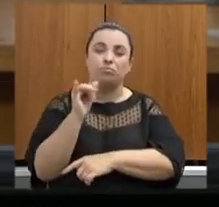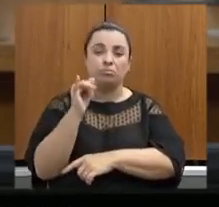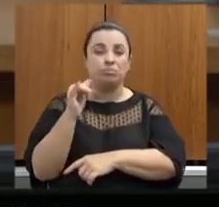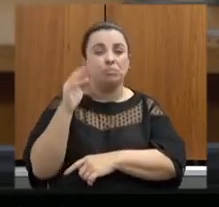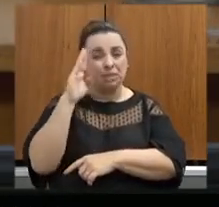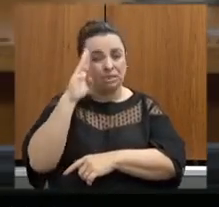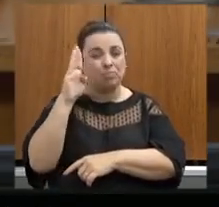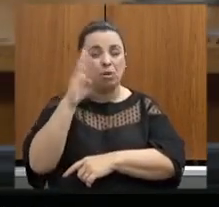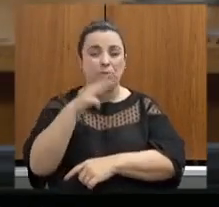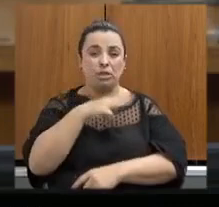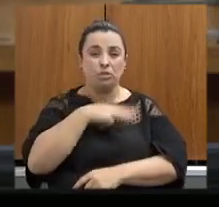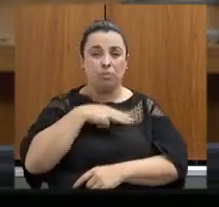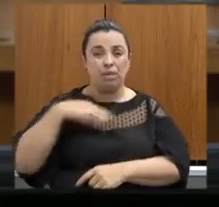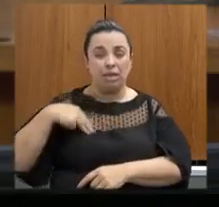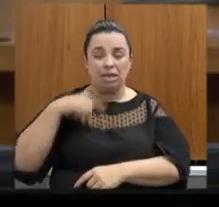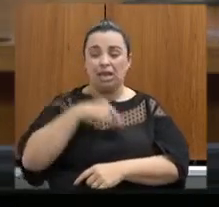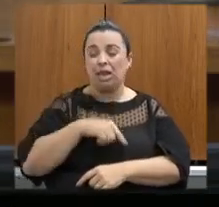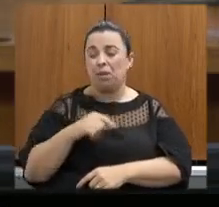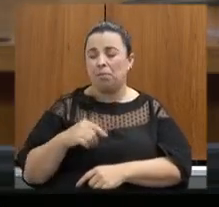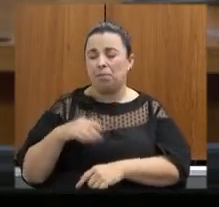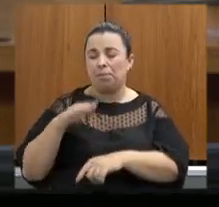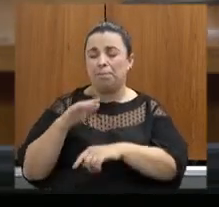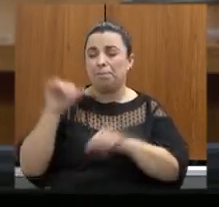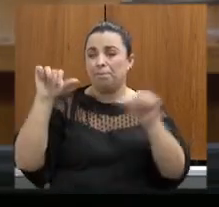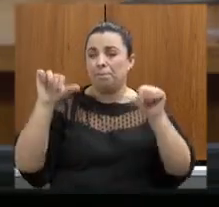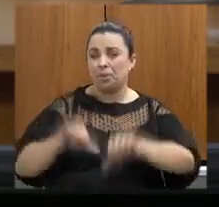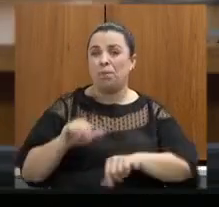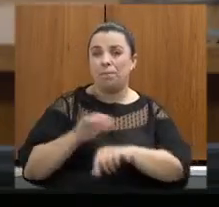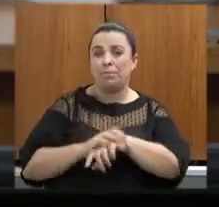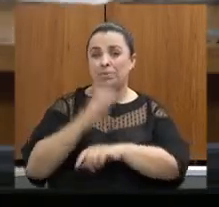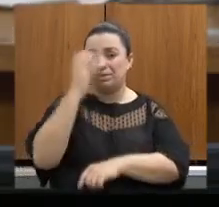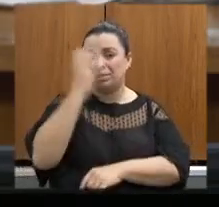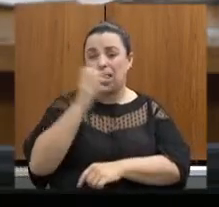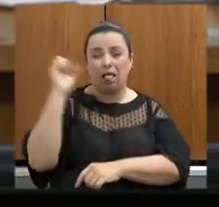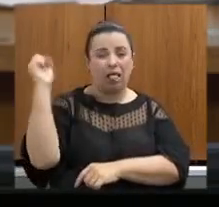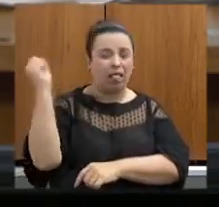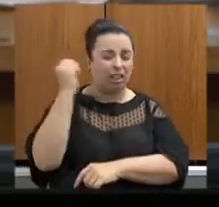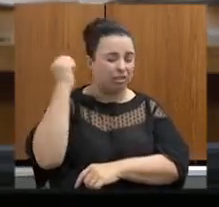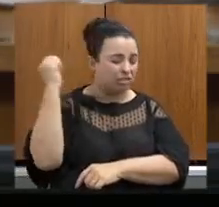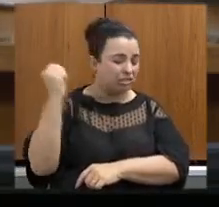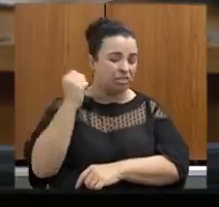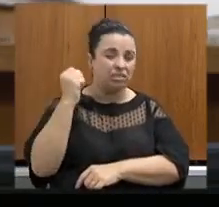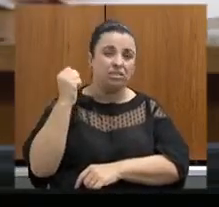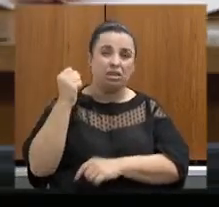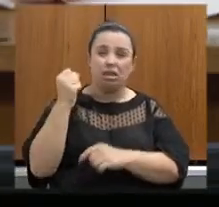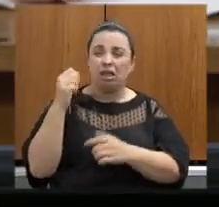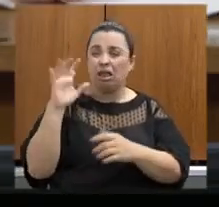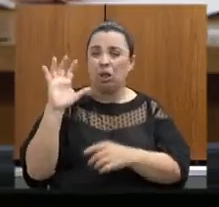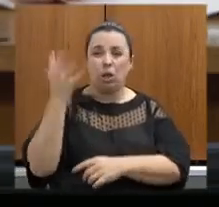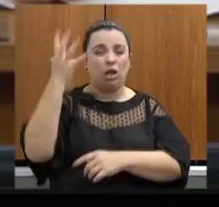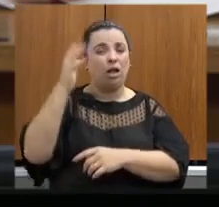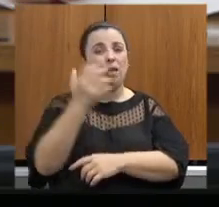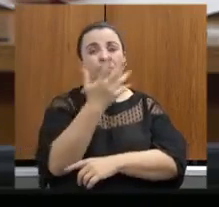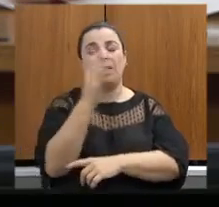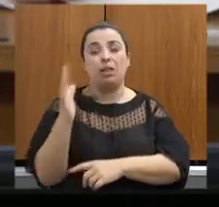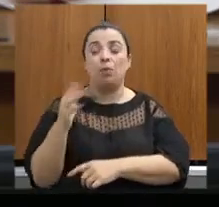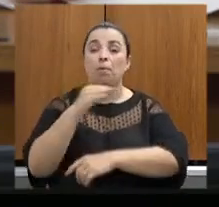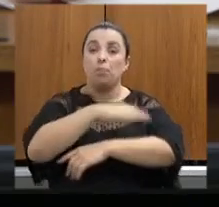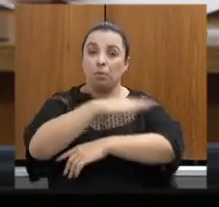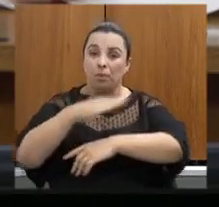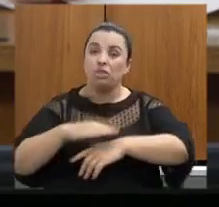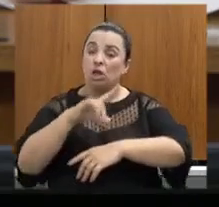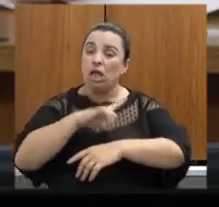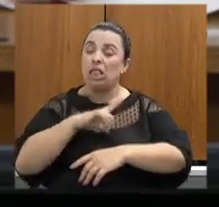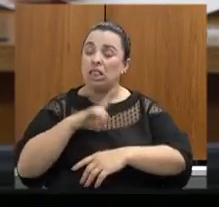Mariana foi o maior desastre ambiental do Brasil e do mundo Brumadinho foi um desastre ambiental significativo mas